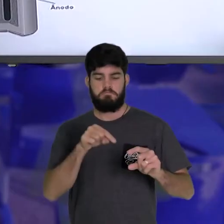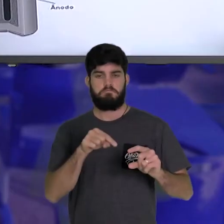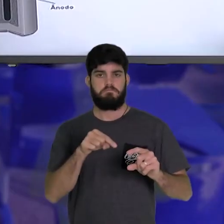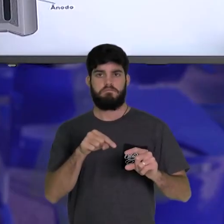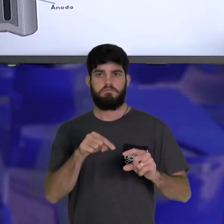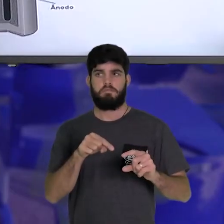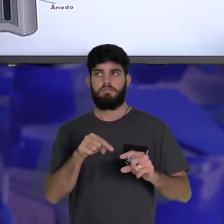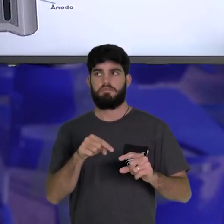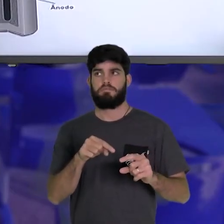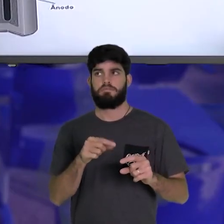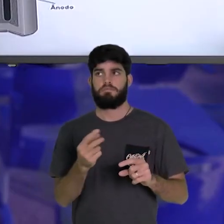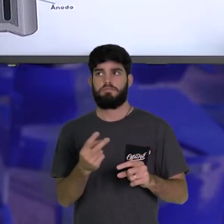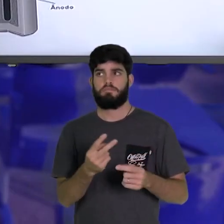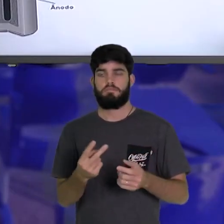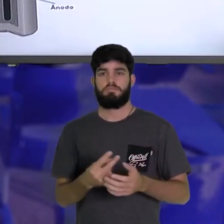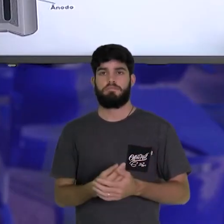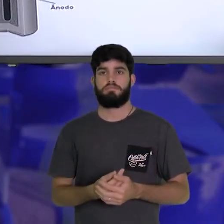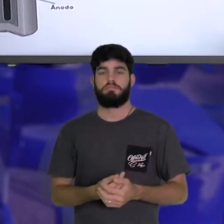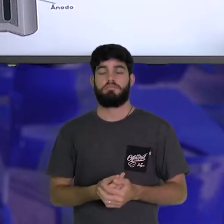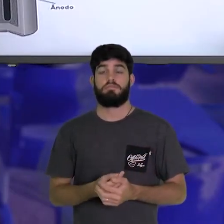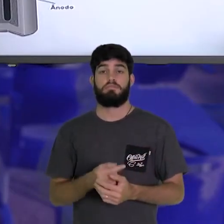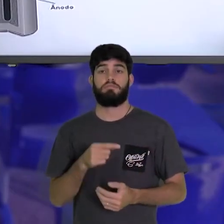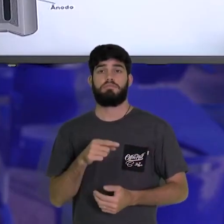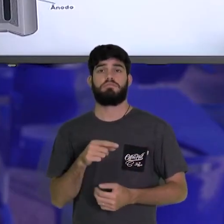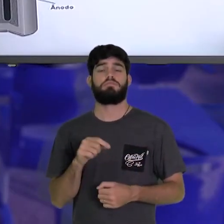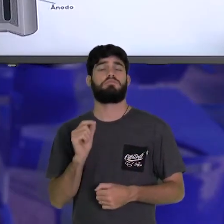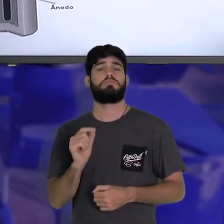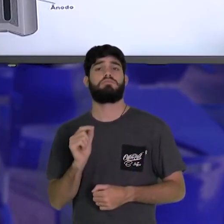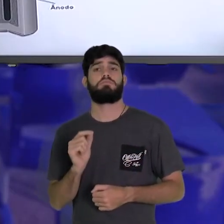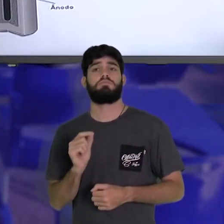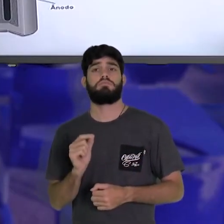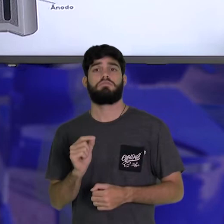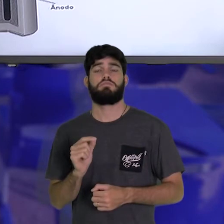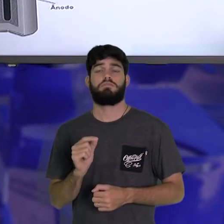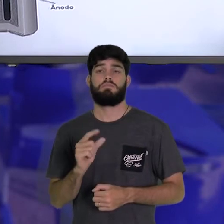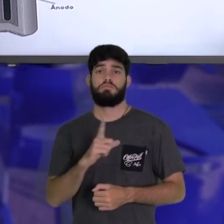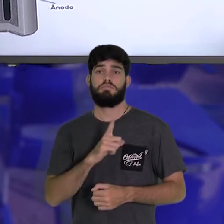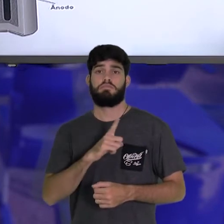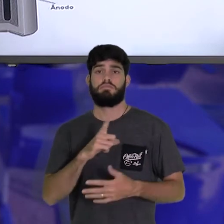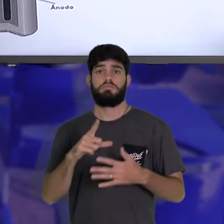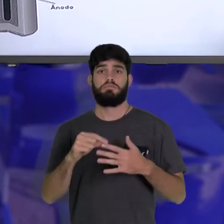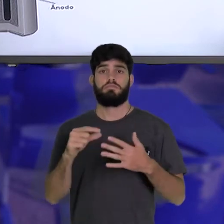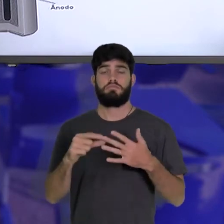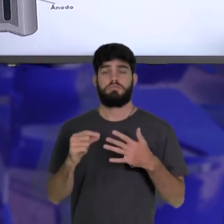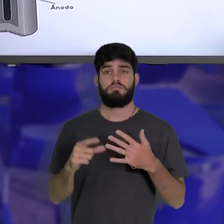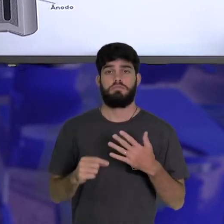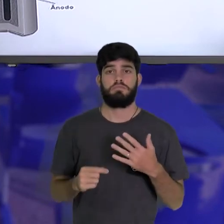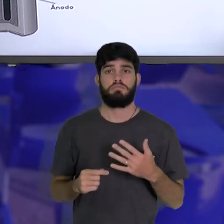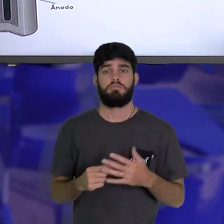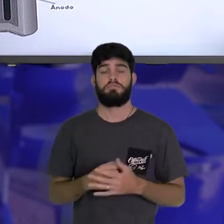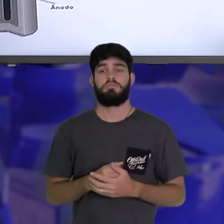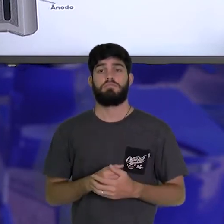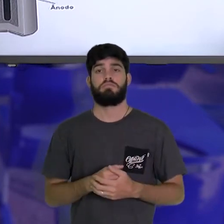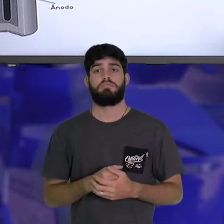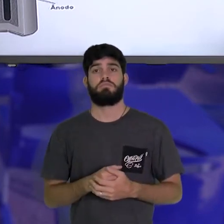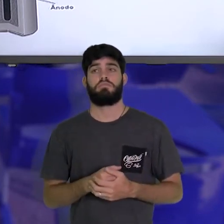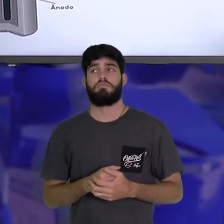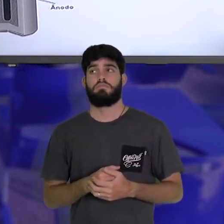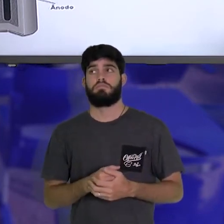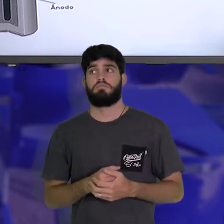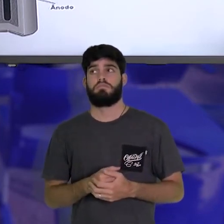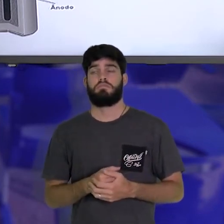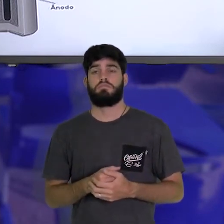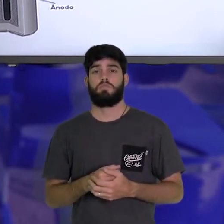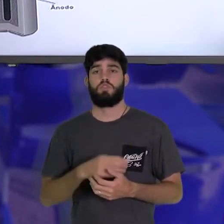a pilha ácida. E aí, nós temos aqui, um detalhe, o eletrólito, uma pasta úmida, de